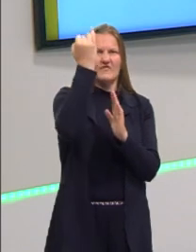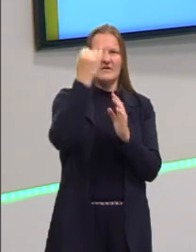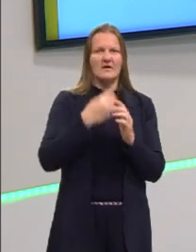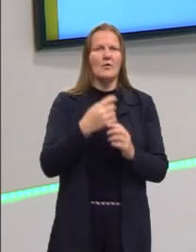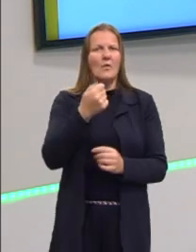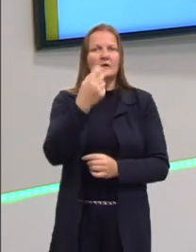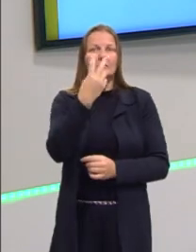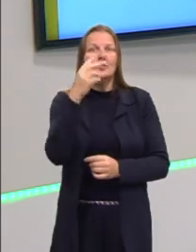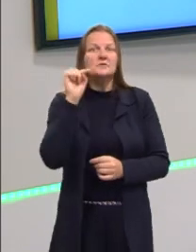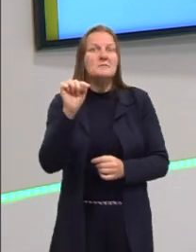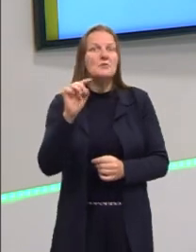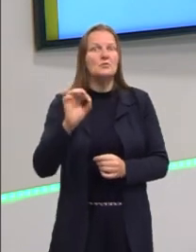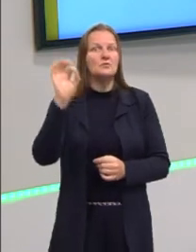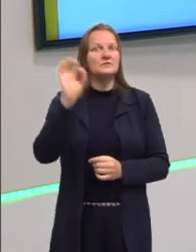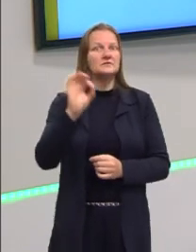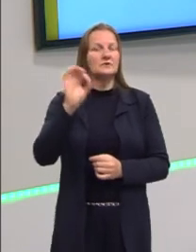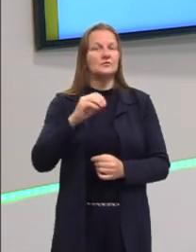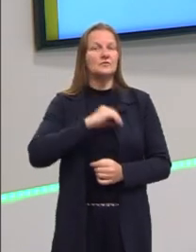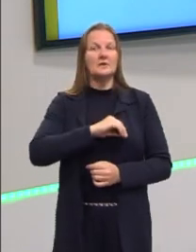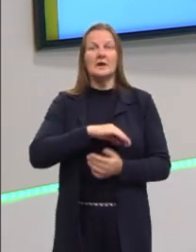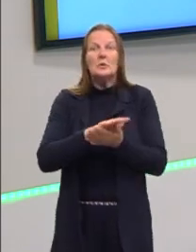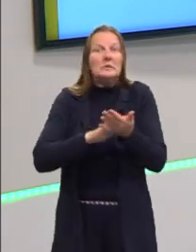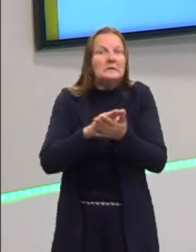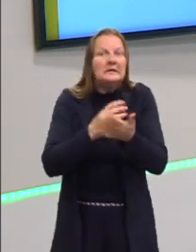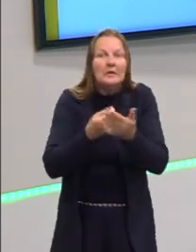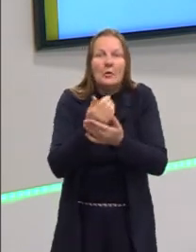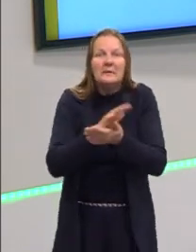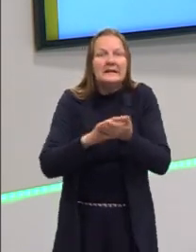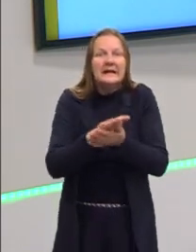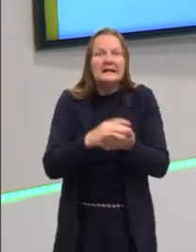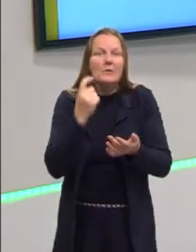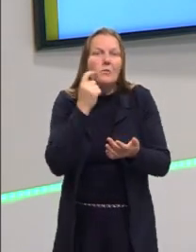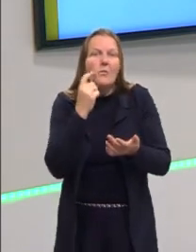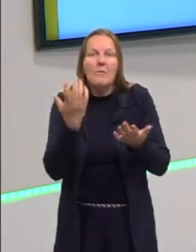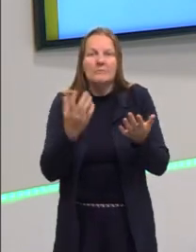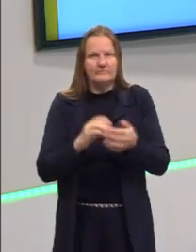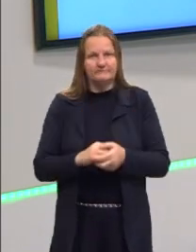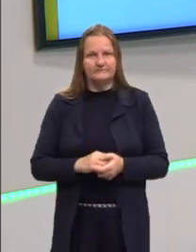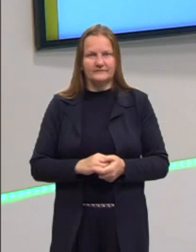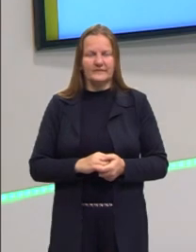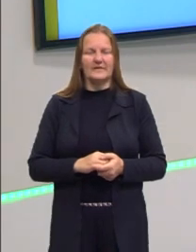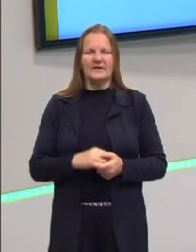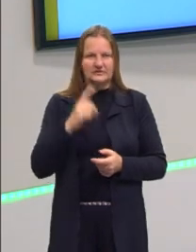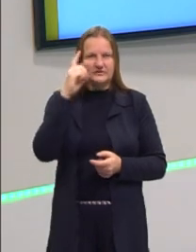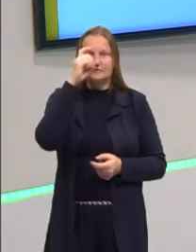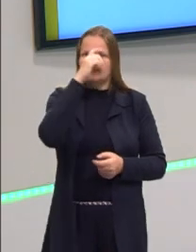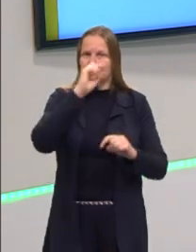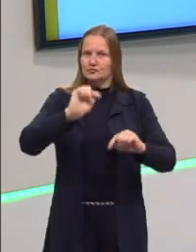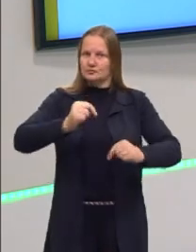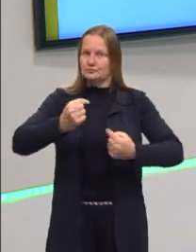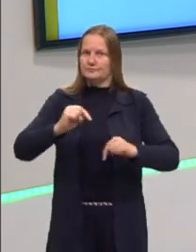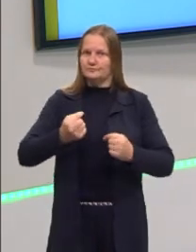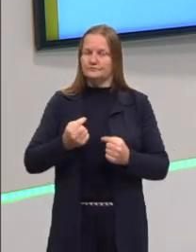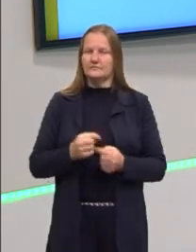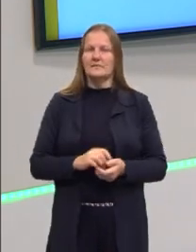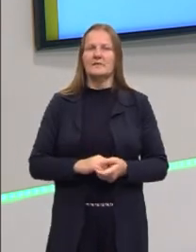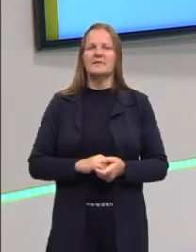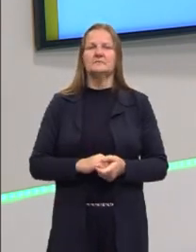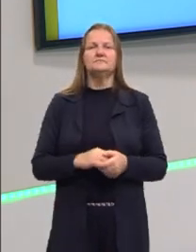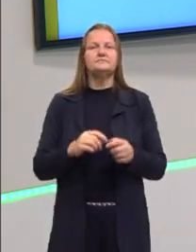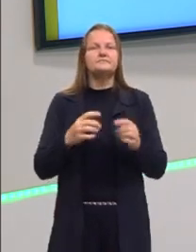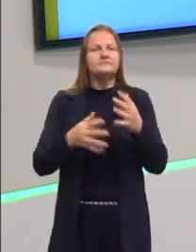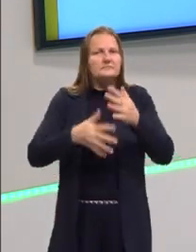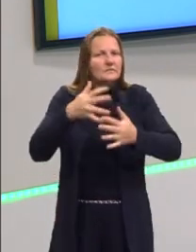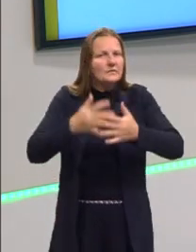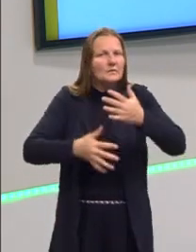.000%. Isso quer dizer que o salário não comprava uma bala no início, no final do ano. Para eles, é muito complicado,